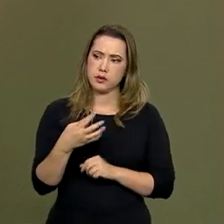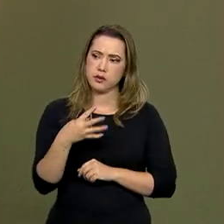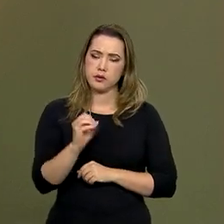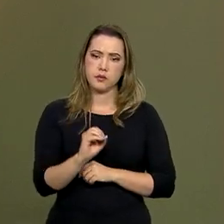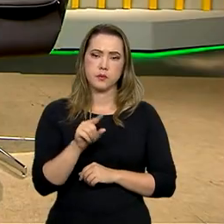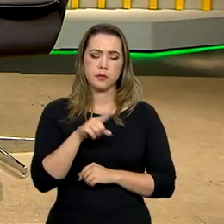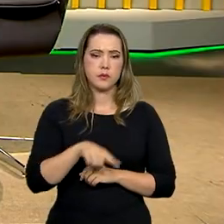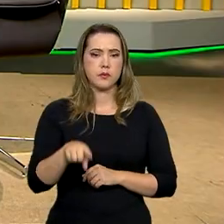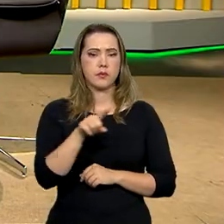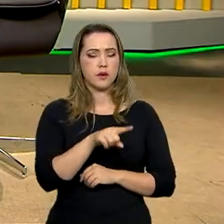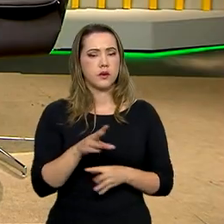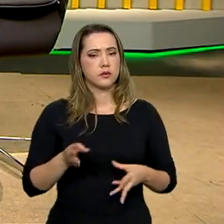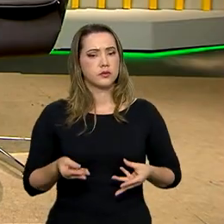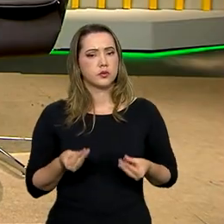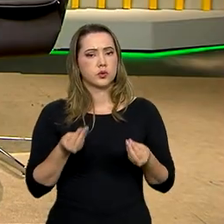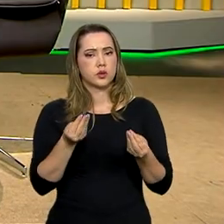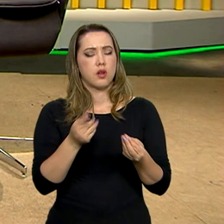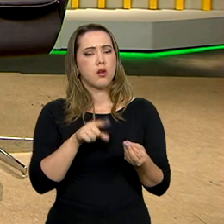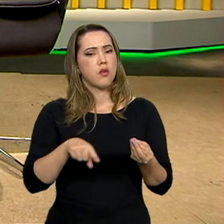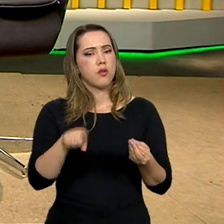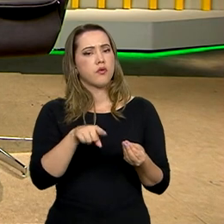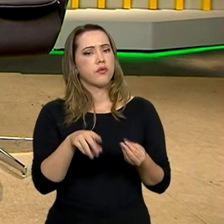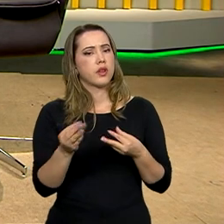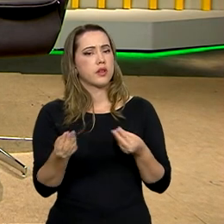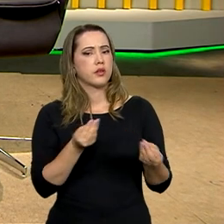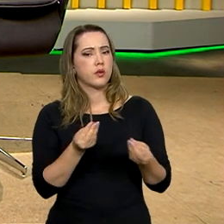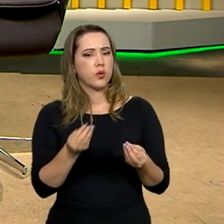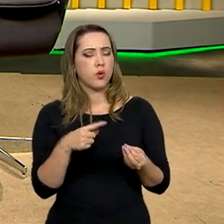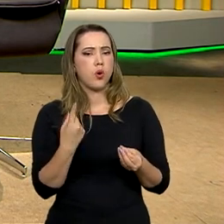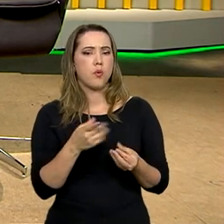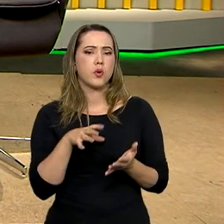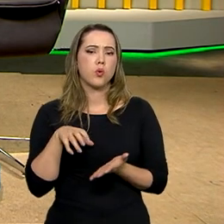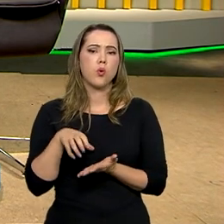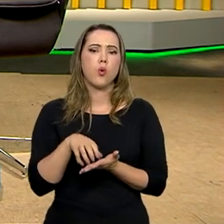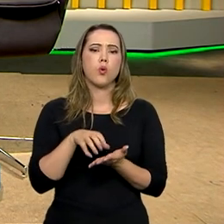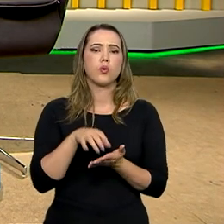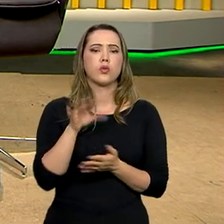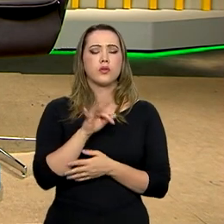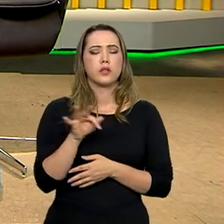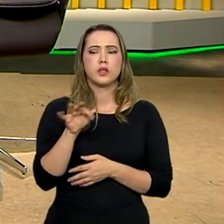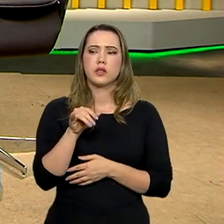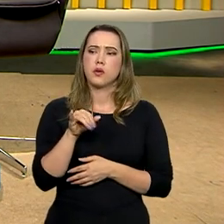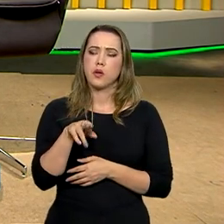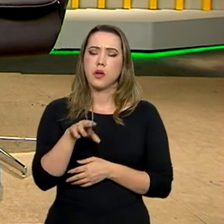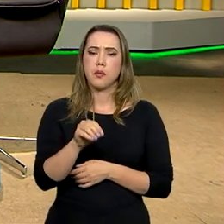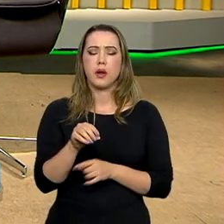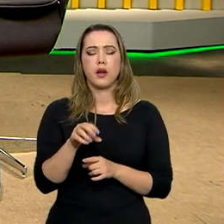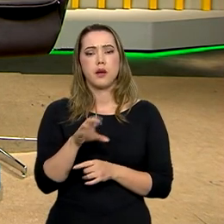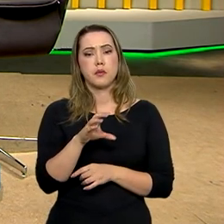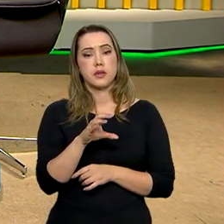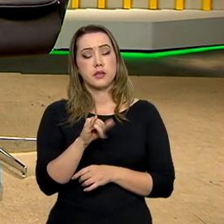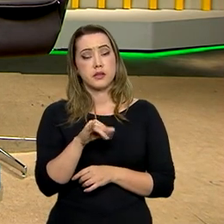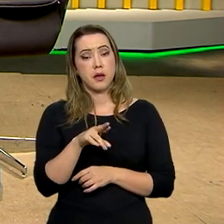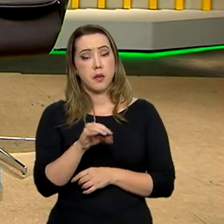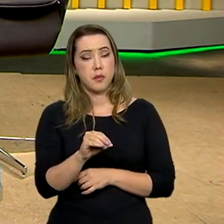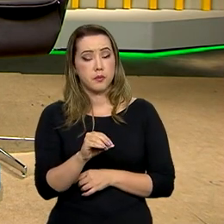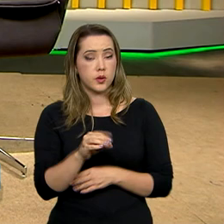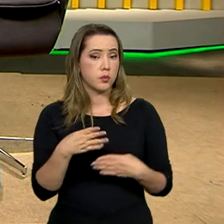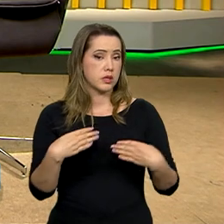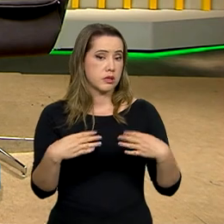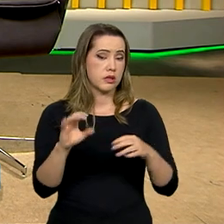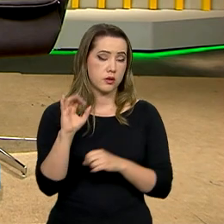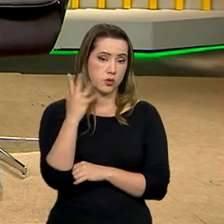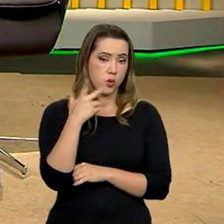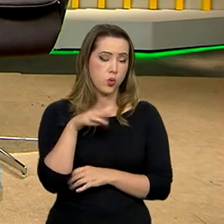ela estabelece exatamente como que o órgão federal, seja IBAMA, ICMB, o Ministério do Meio Ambiente, os órgãos